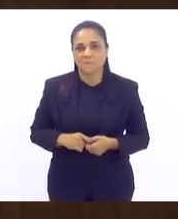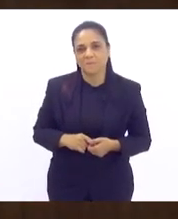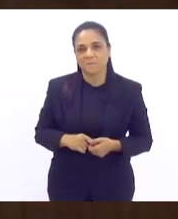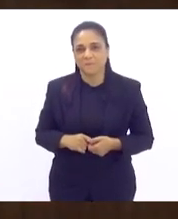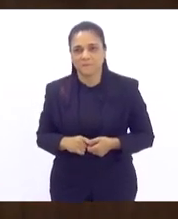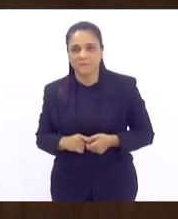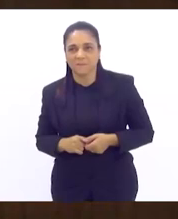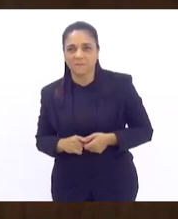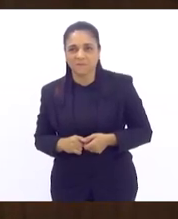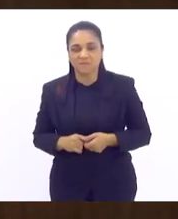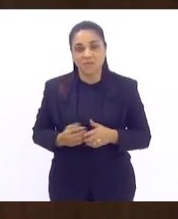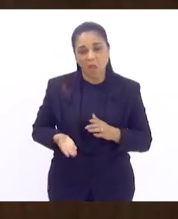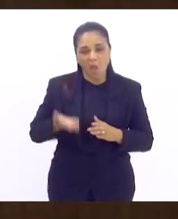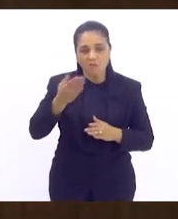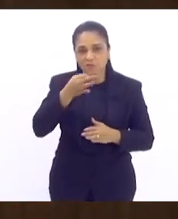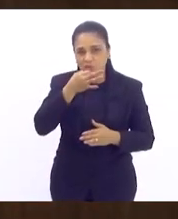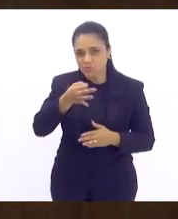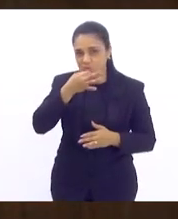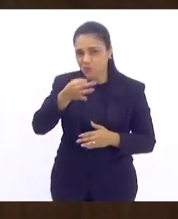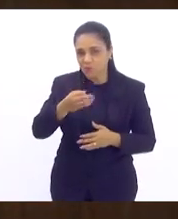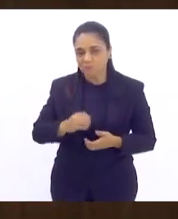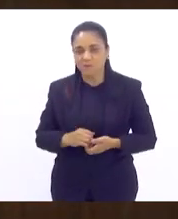Aumenta aí. Aumenta